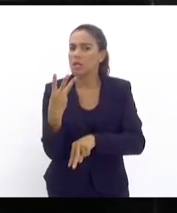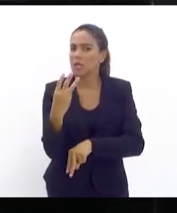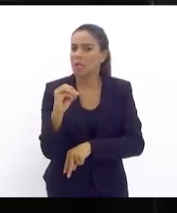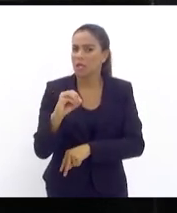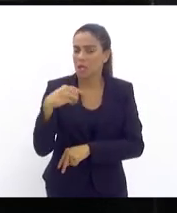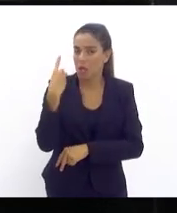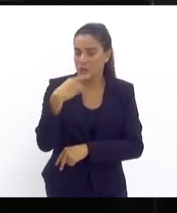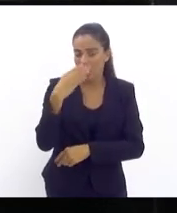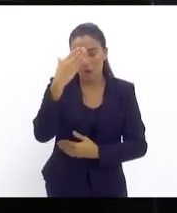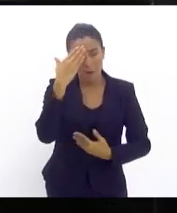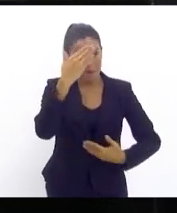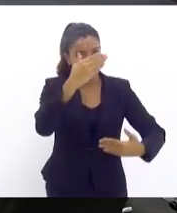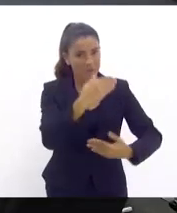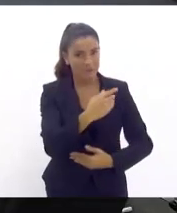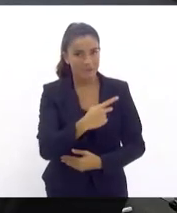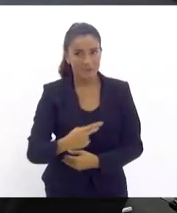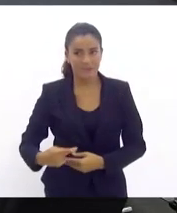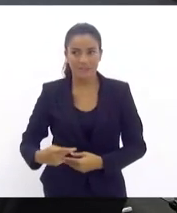Muito obrigado, presidente.